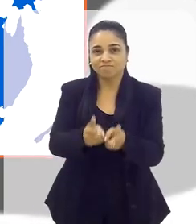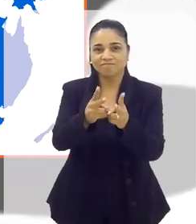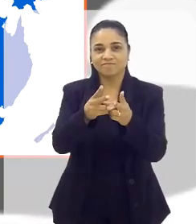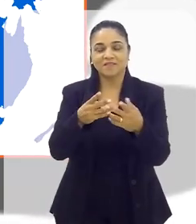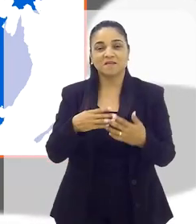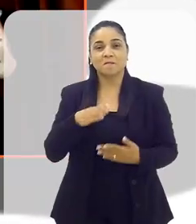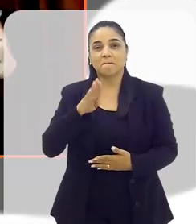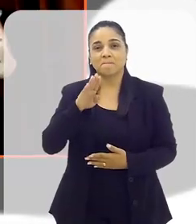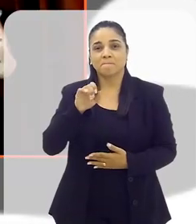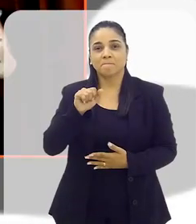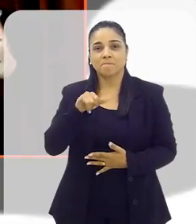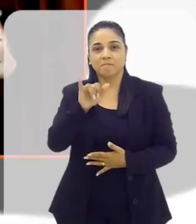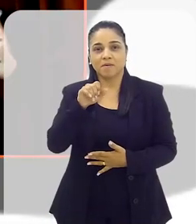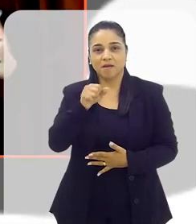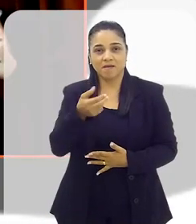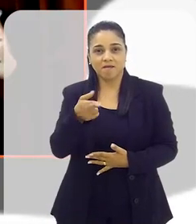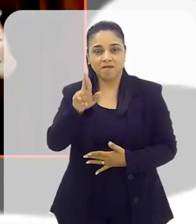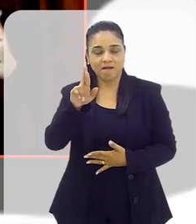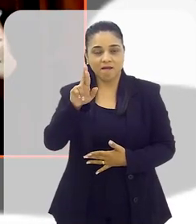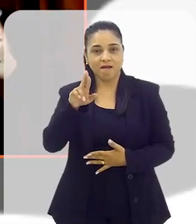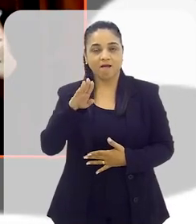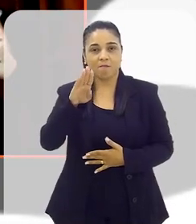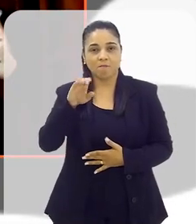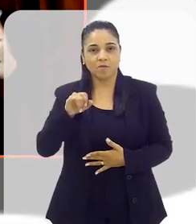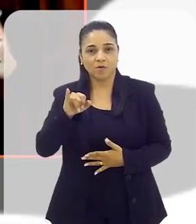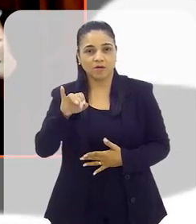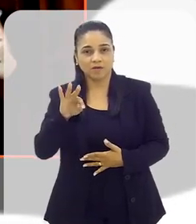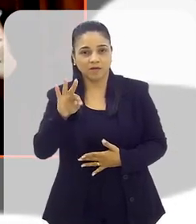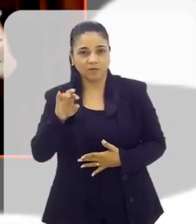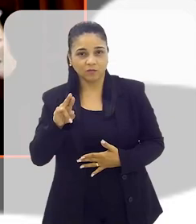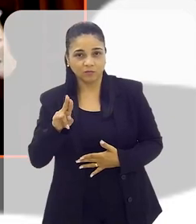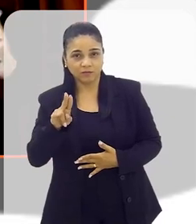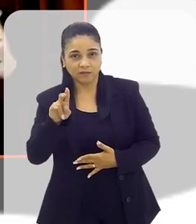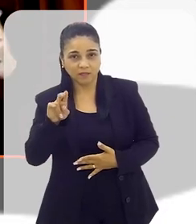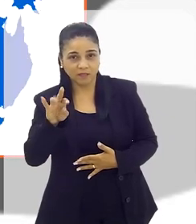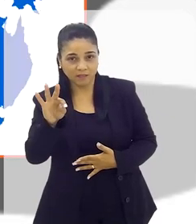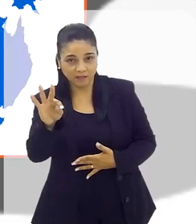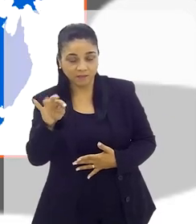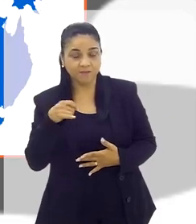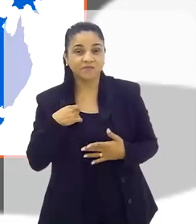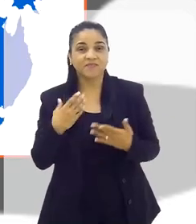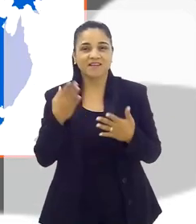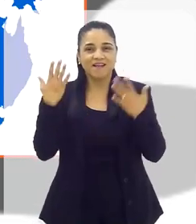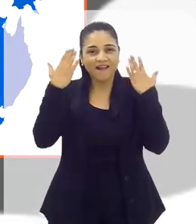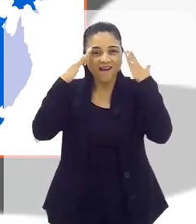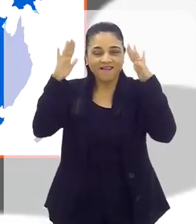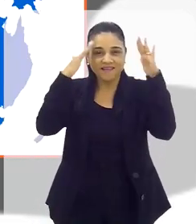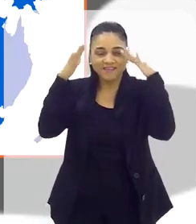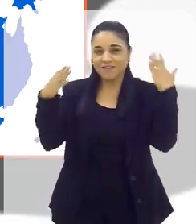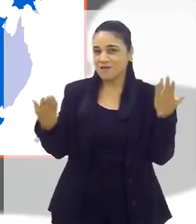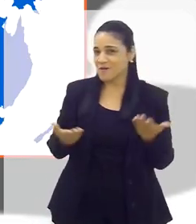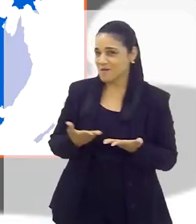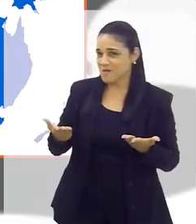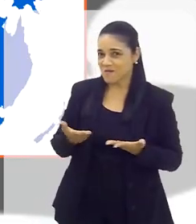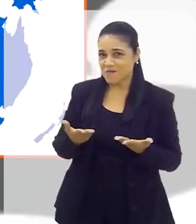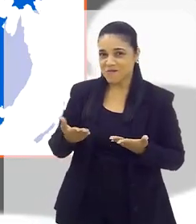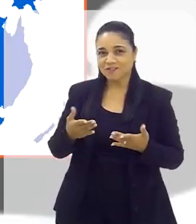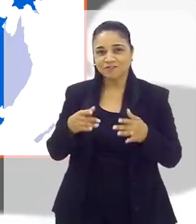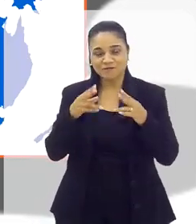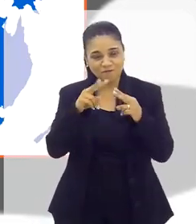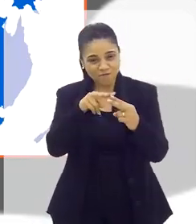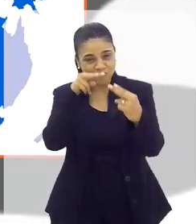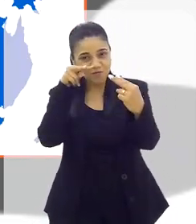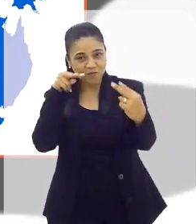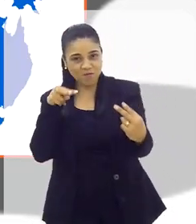-vindo, Baiar Botê! Muito obrigado, Cláudio. É um prazer estar aqui com vocês hoje. Alegria toda nossa de você estar virtualmente aqui